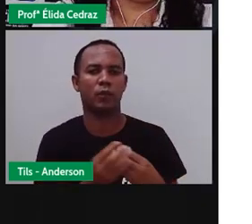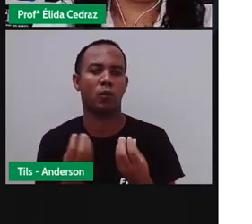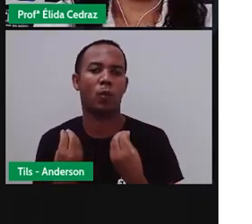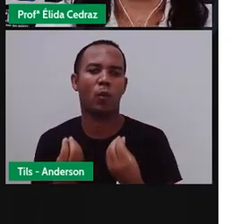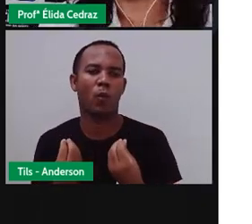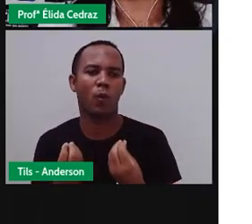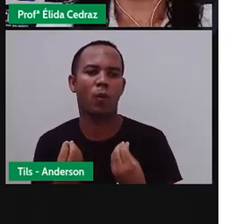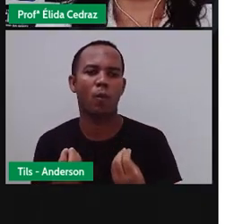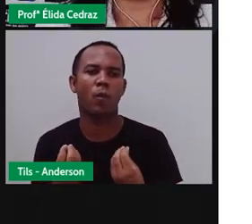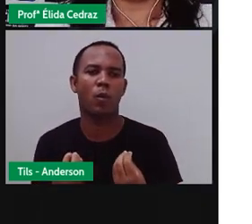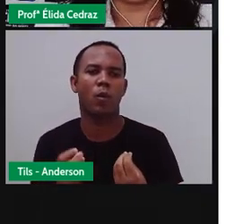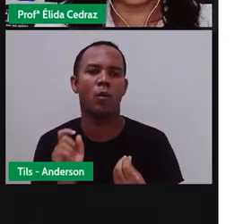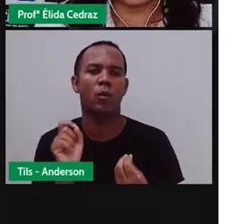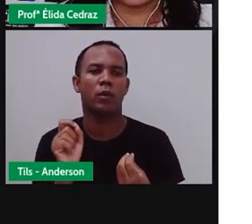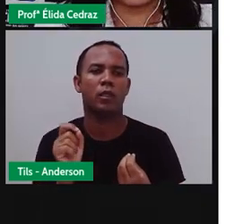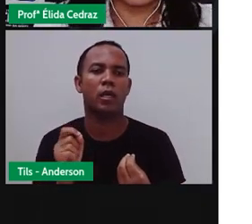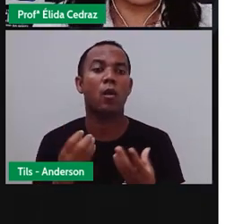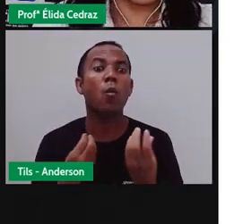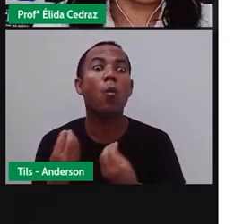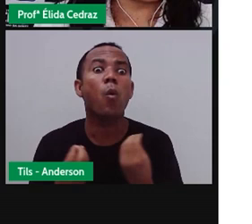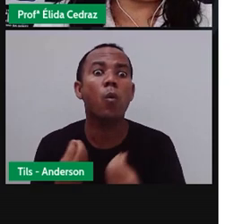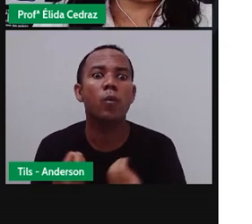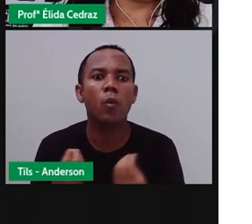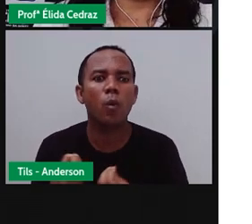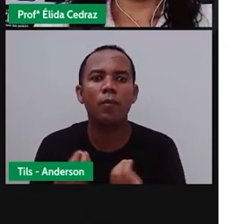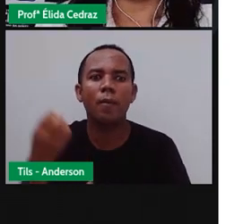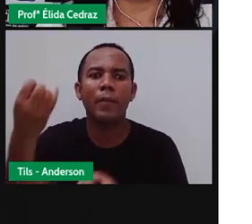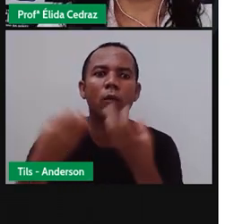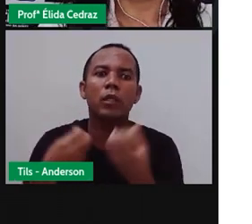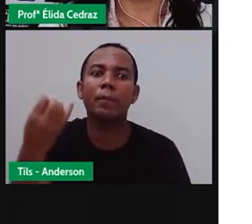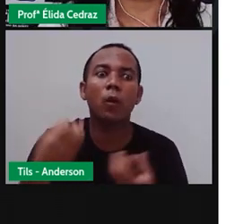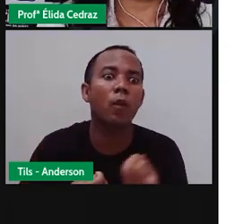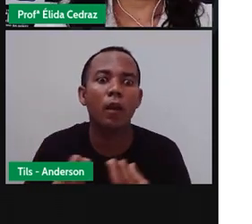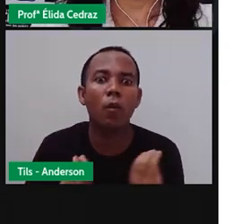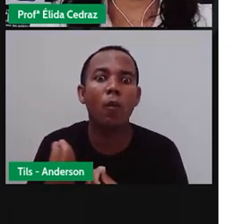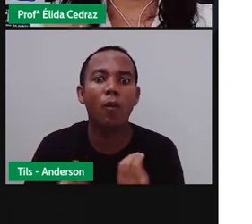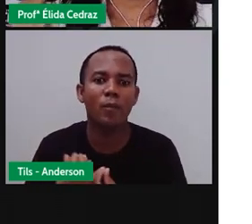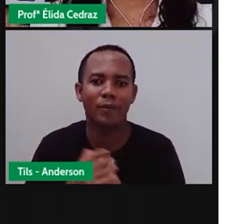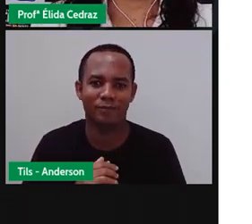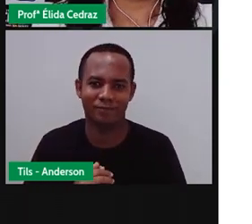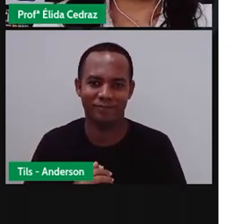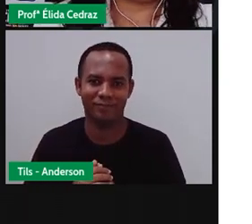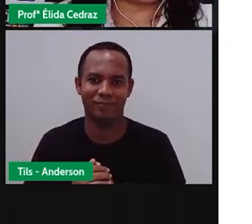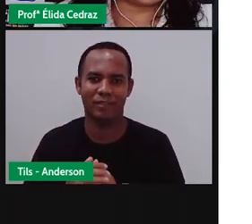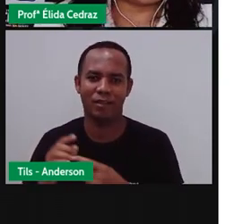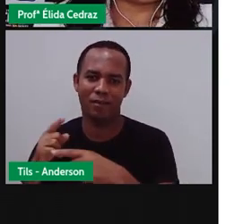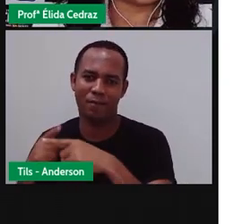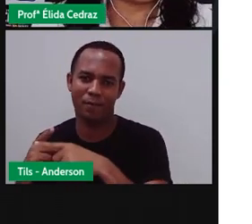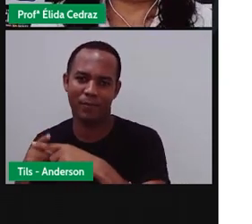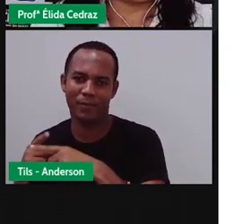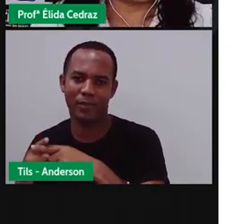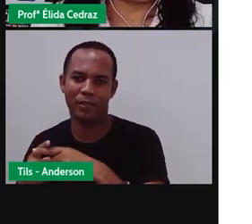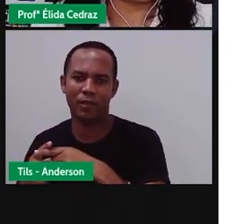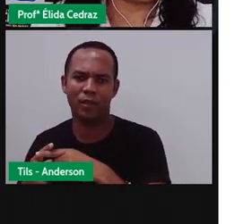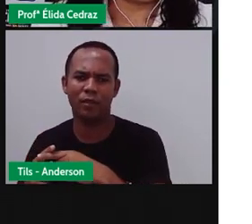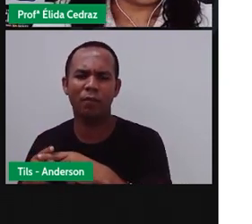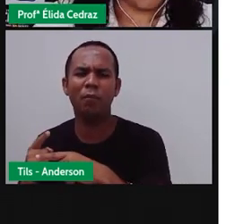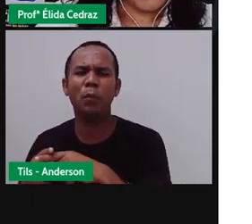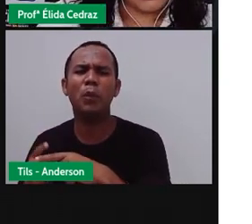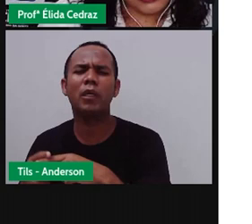é o modo como ele ocorreu. E o porquê? Qual o motivo que levou aquele fato?